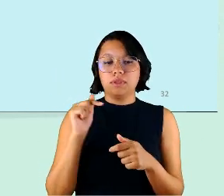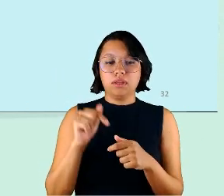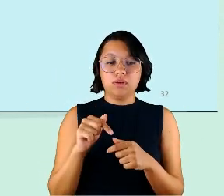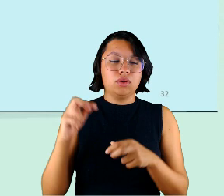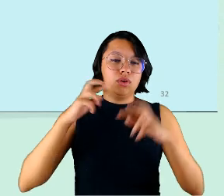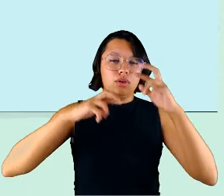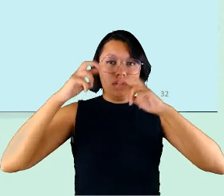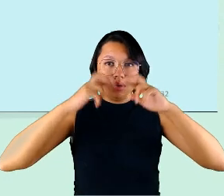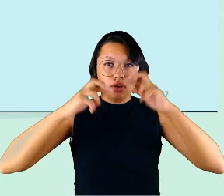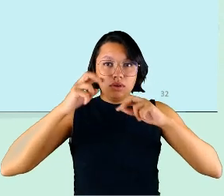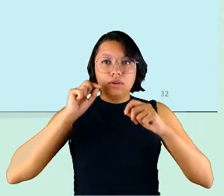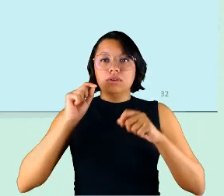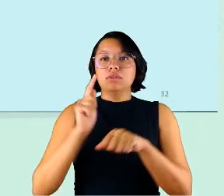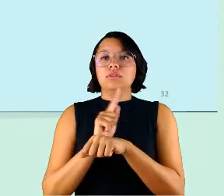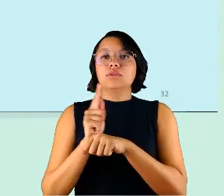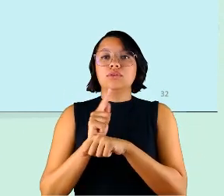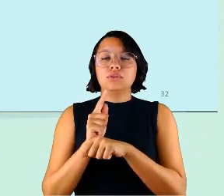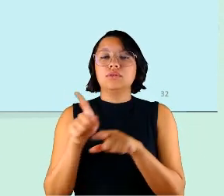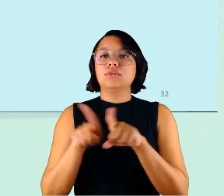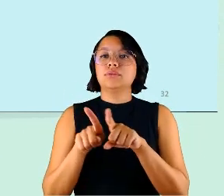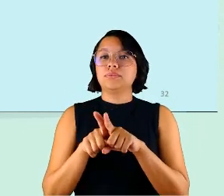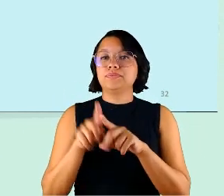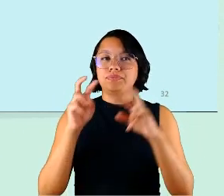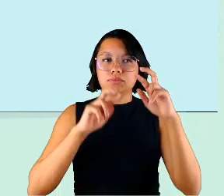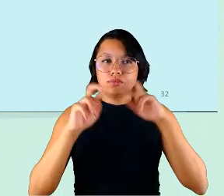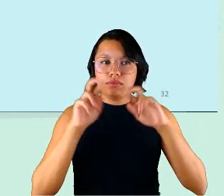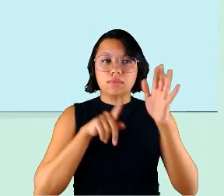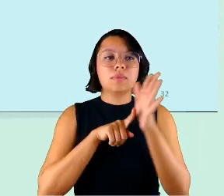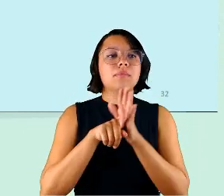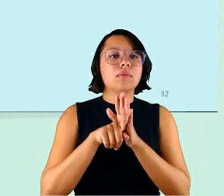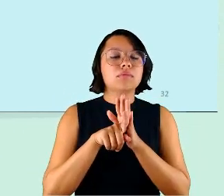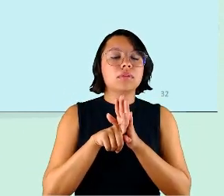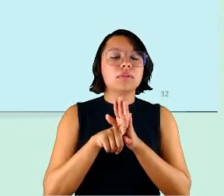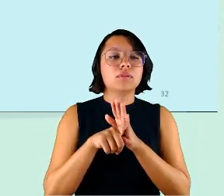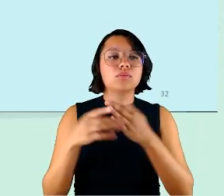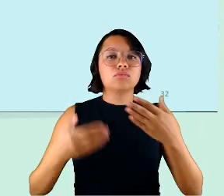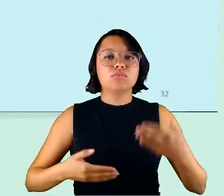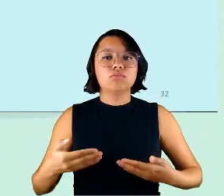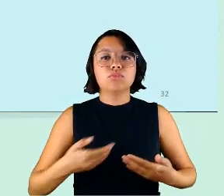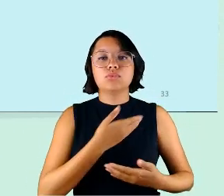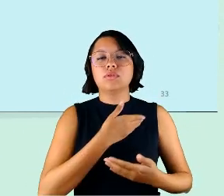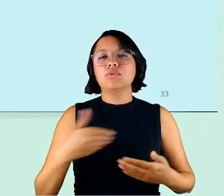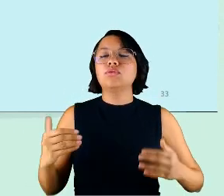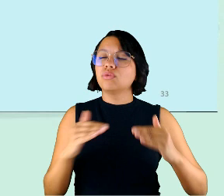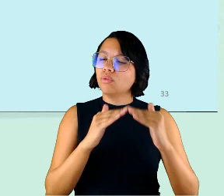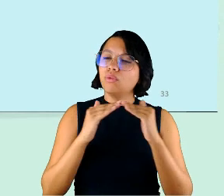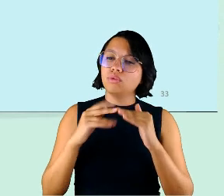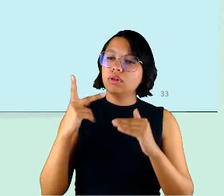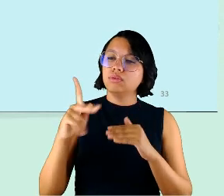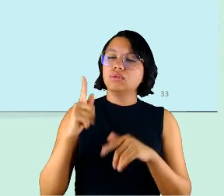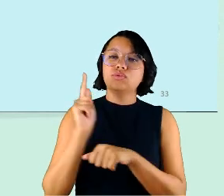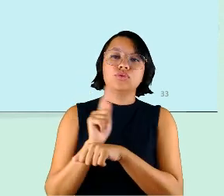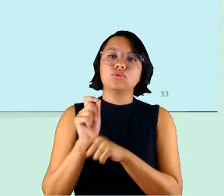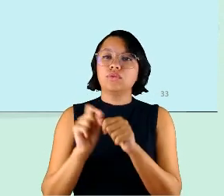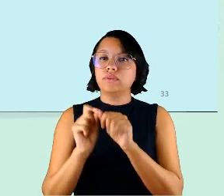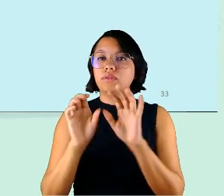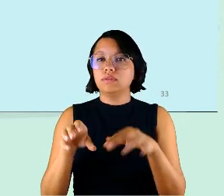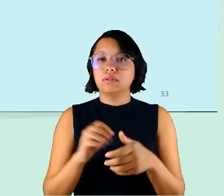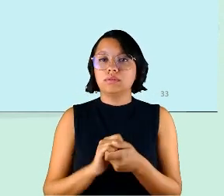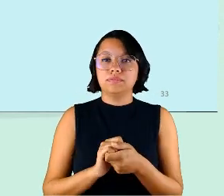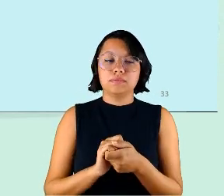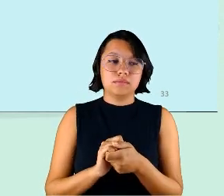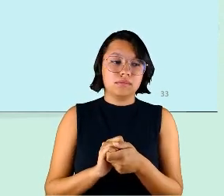a gente observa que os gestores também observamos perguntando para os servidores que eles concordaram que seus gestores fizeram isso né